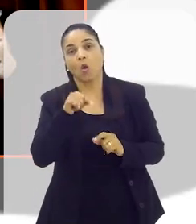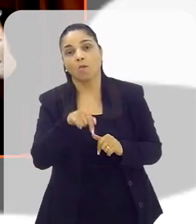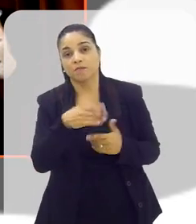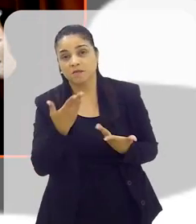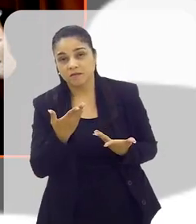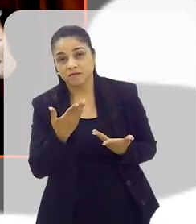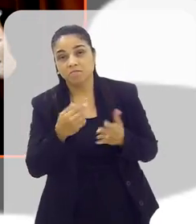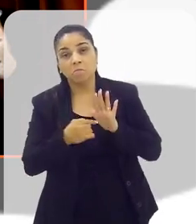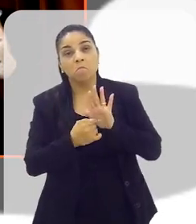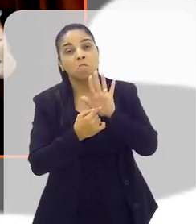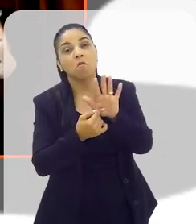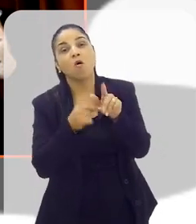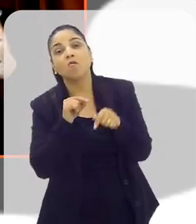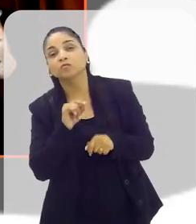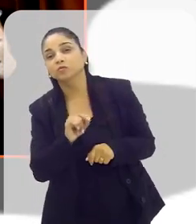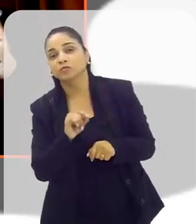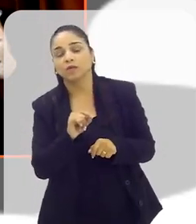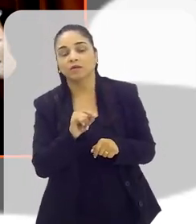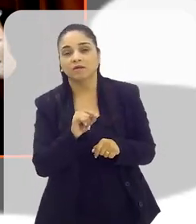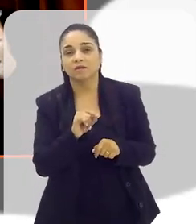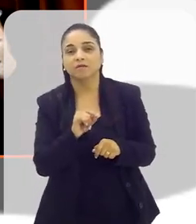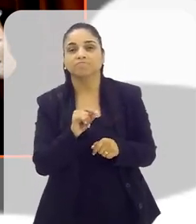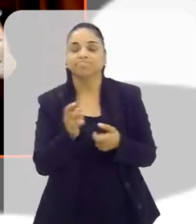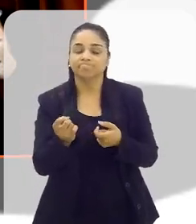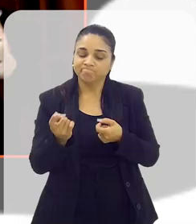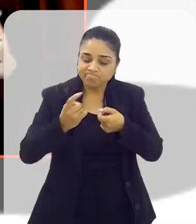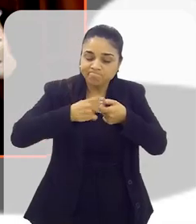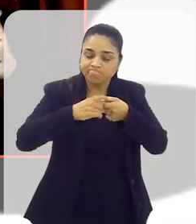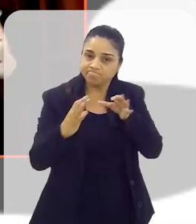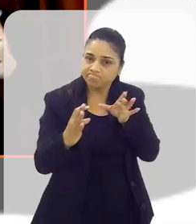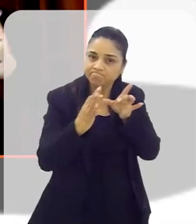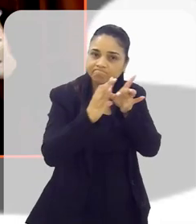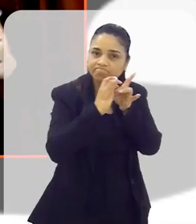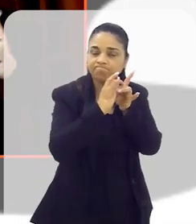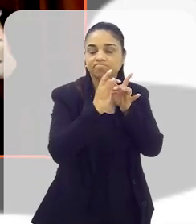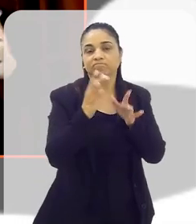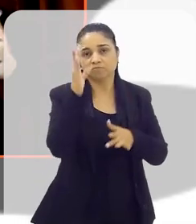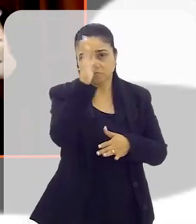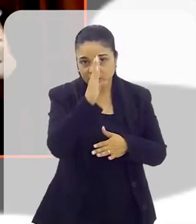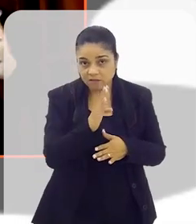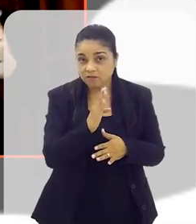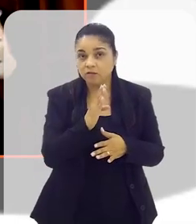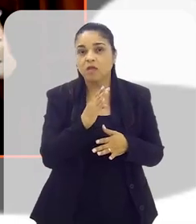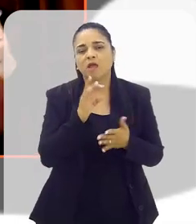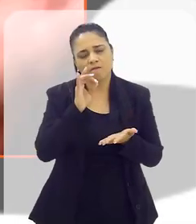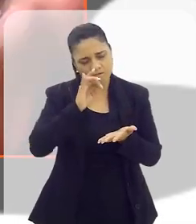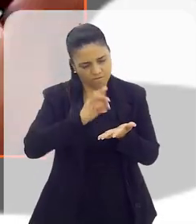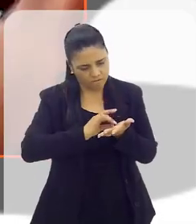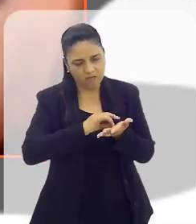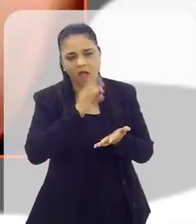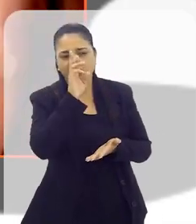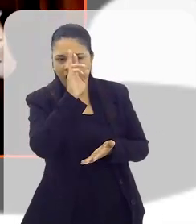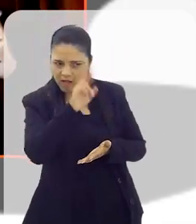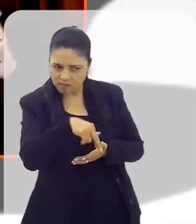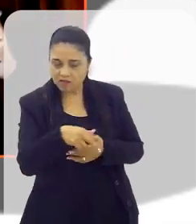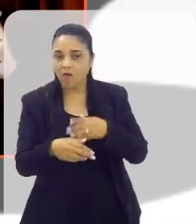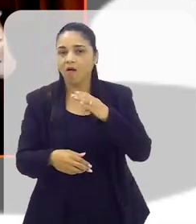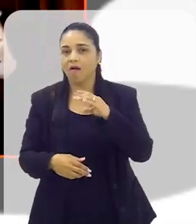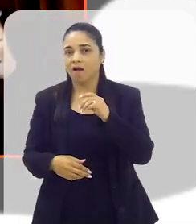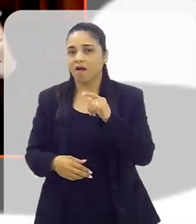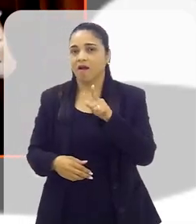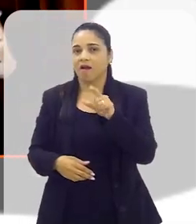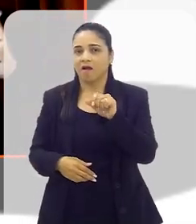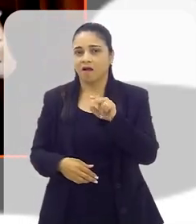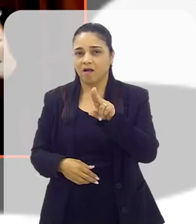nome, tudo isso demonstra, na realidade, esse vínculo efetivo com o Brasil. Mas é verdade, sim. Você tem razão,